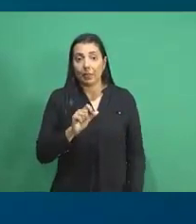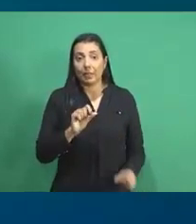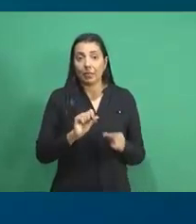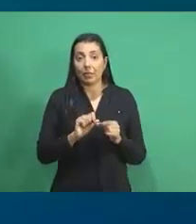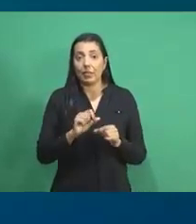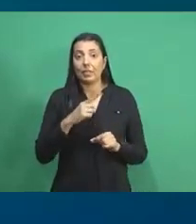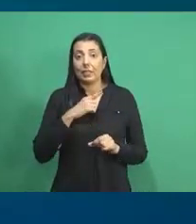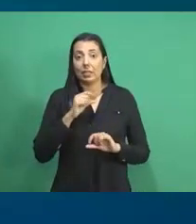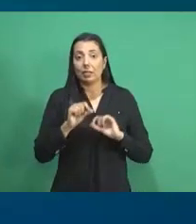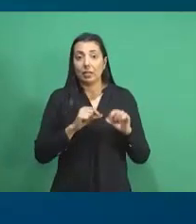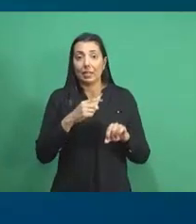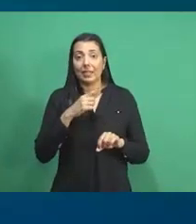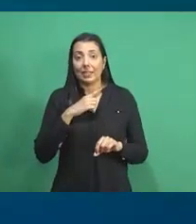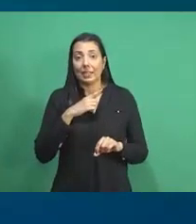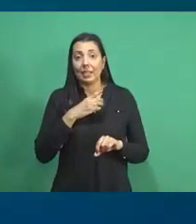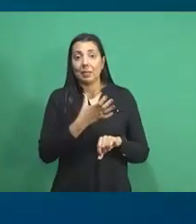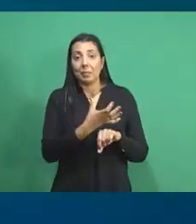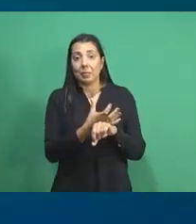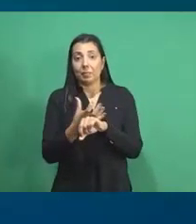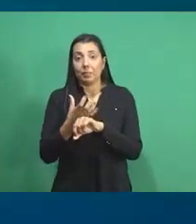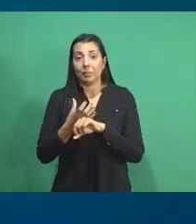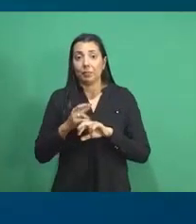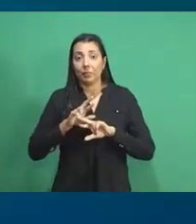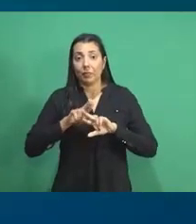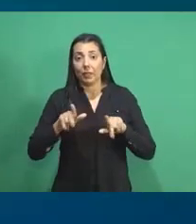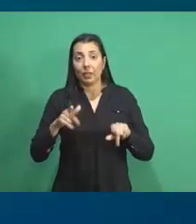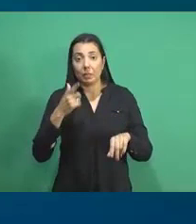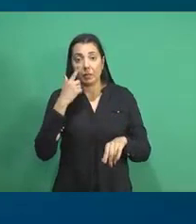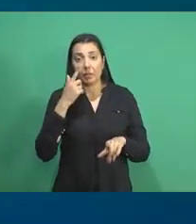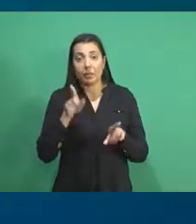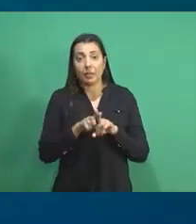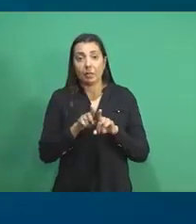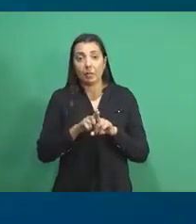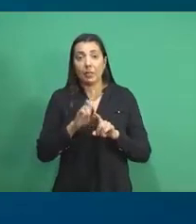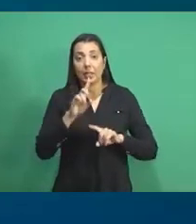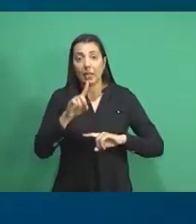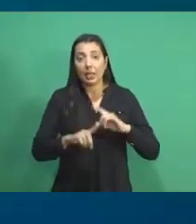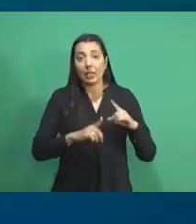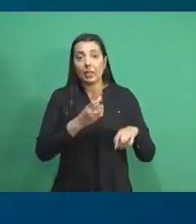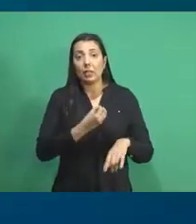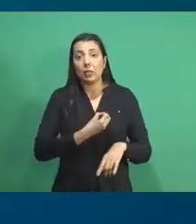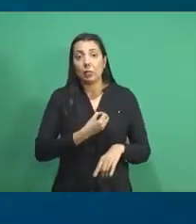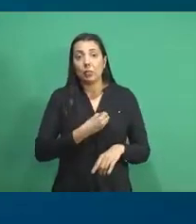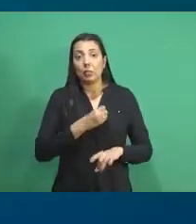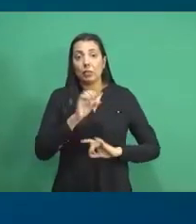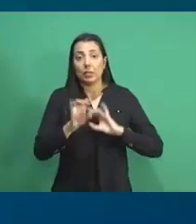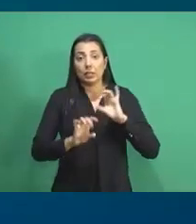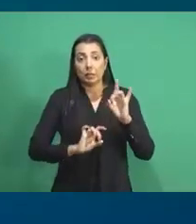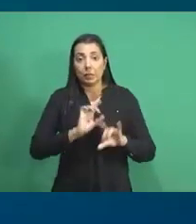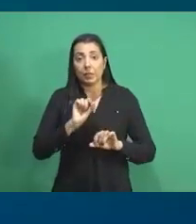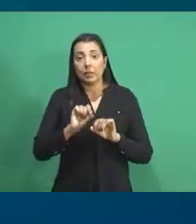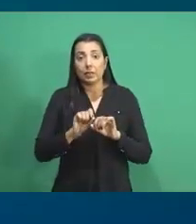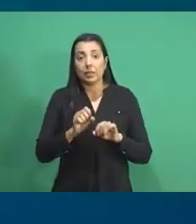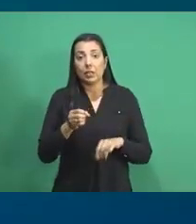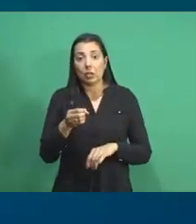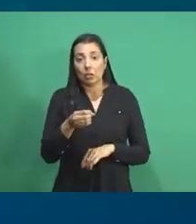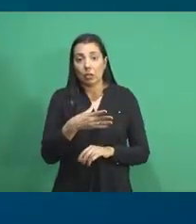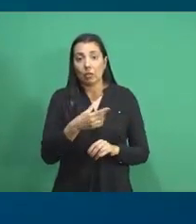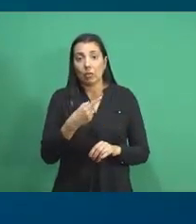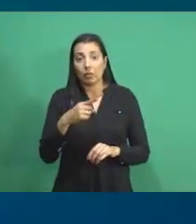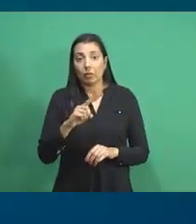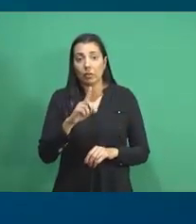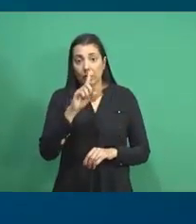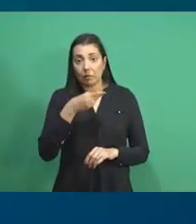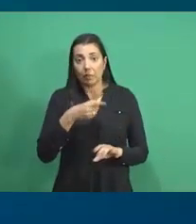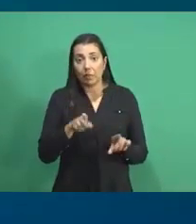tivemos, ainda temos muito material para ser identificado, além de um grande número de espécies que são novas e foram